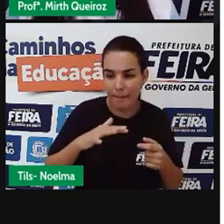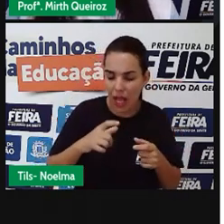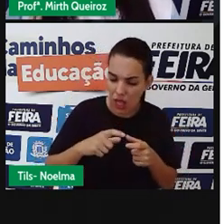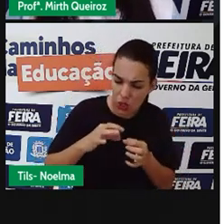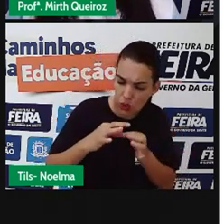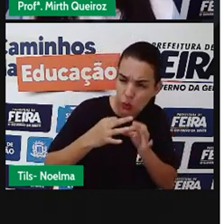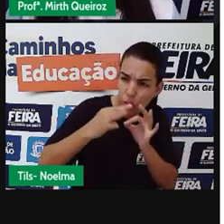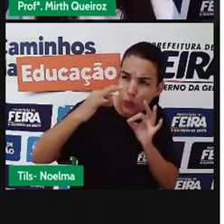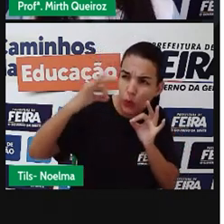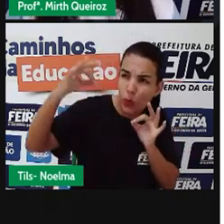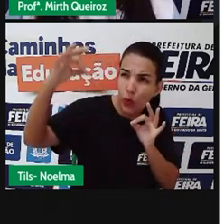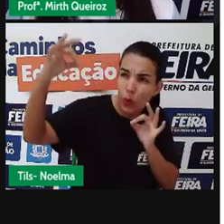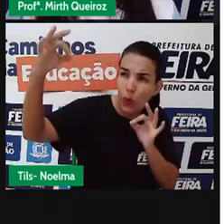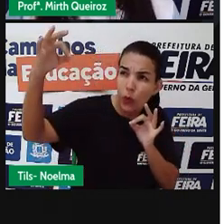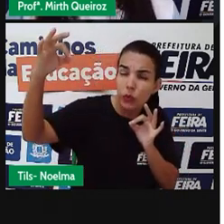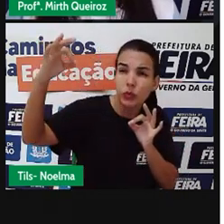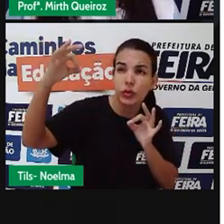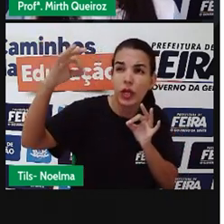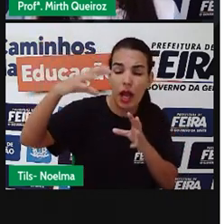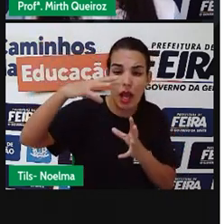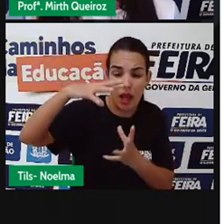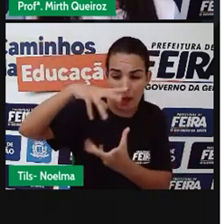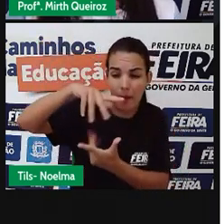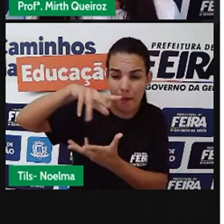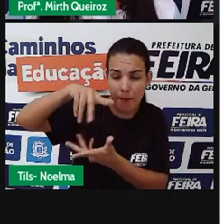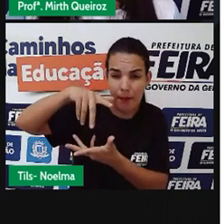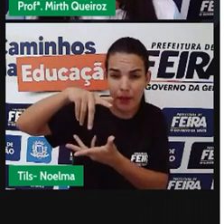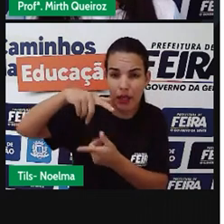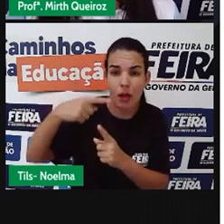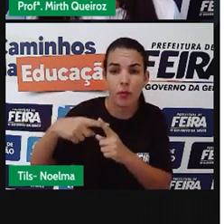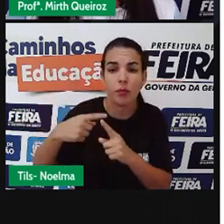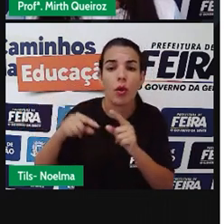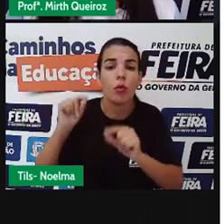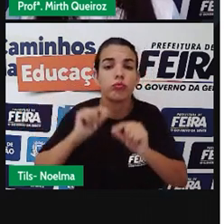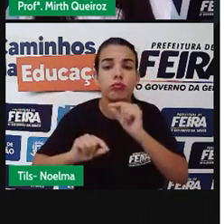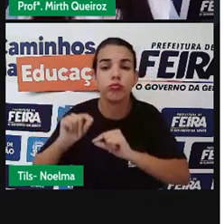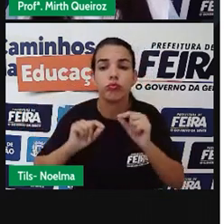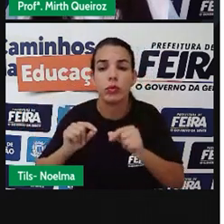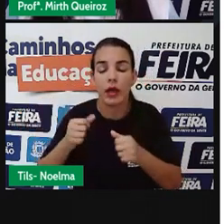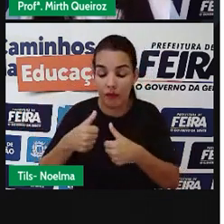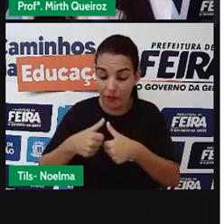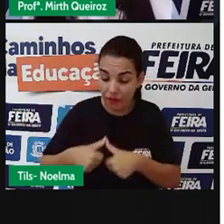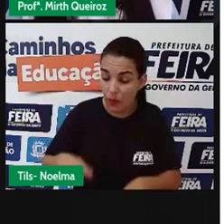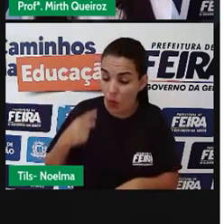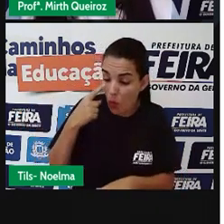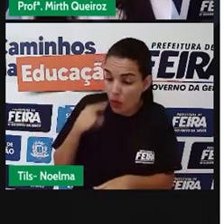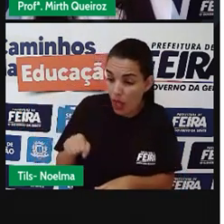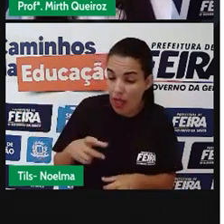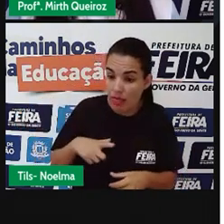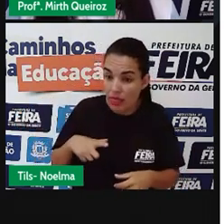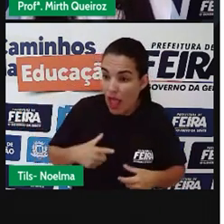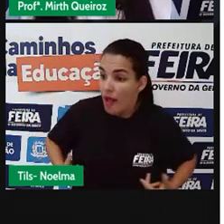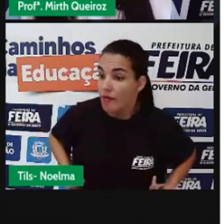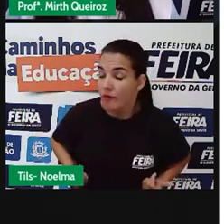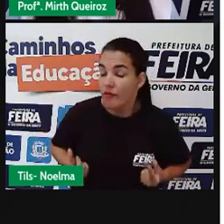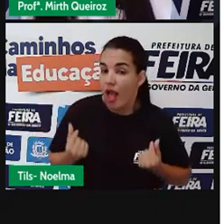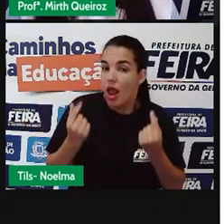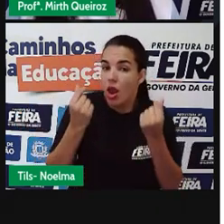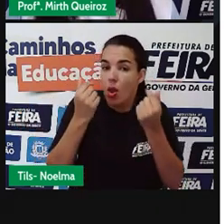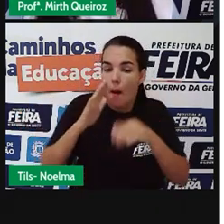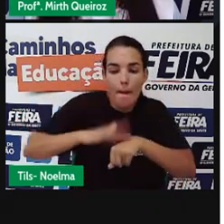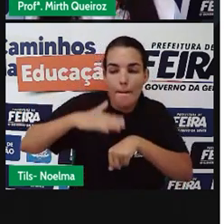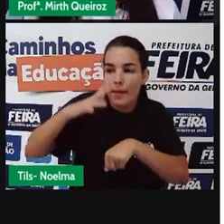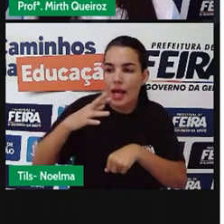planeta, é uma das lições que a raposa deu a ele, né? Fez com que ele valorizasse mais a Rosa.